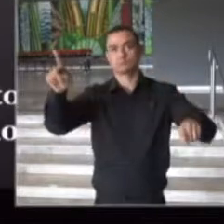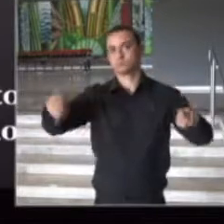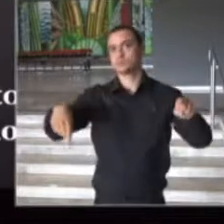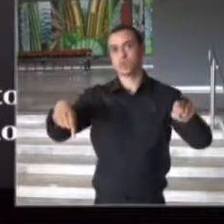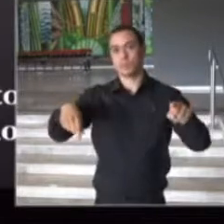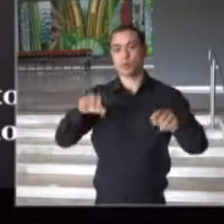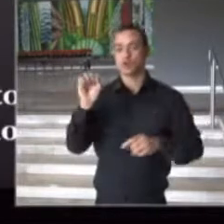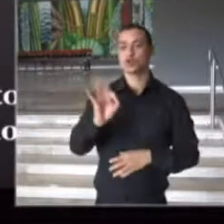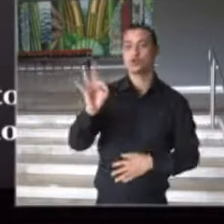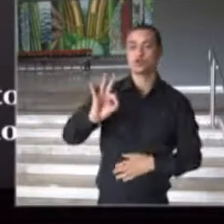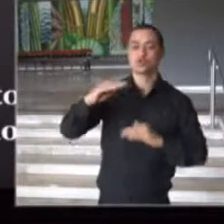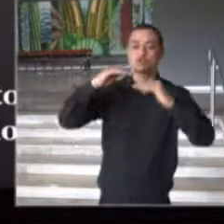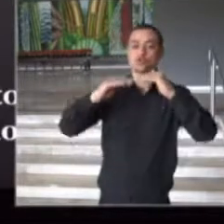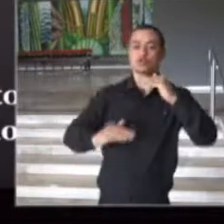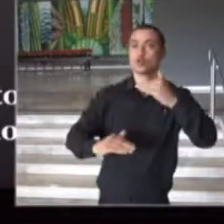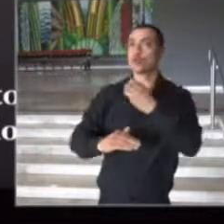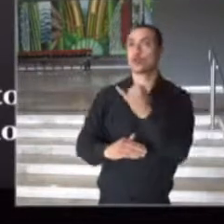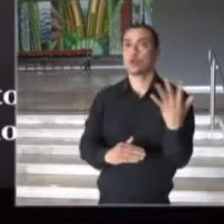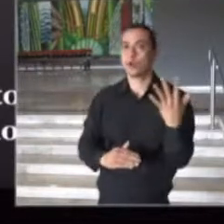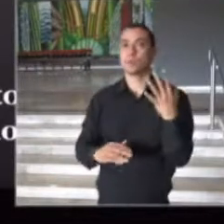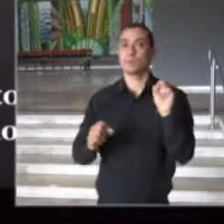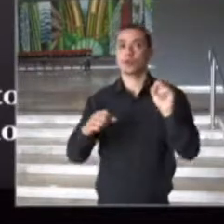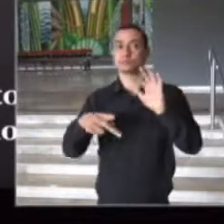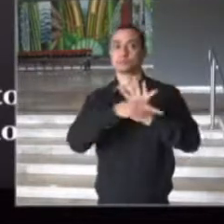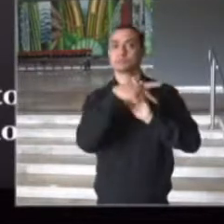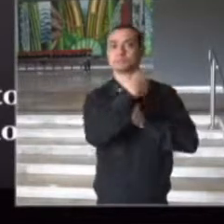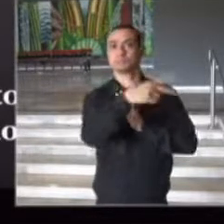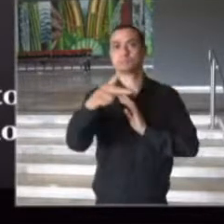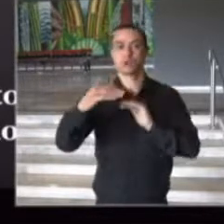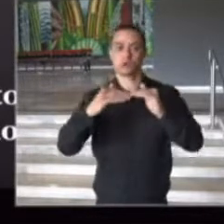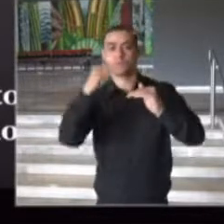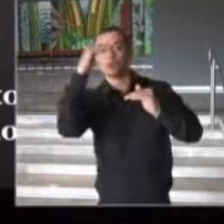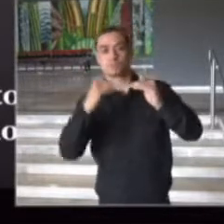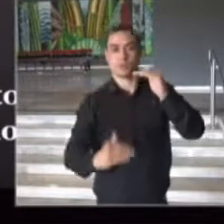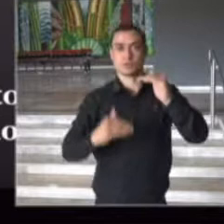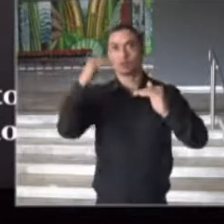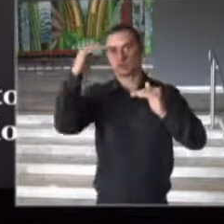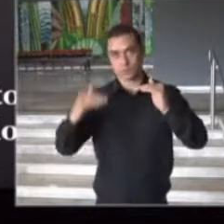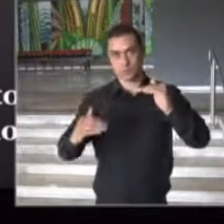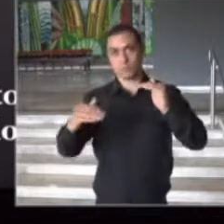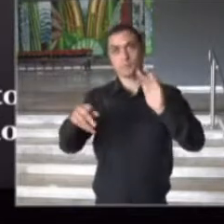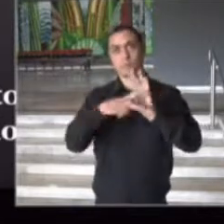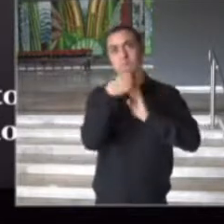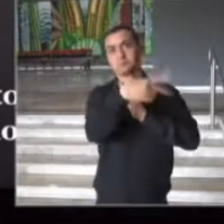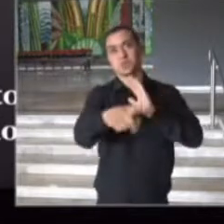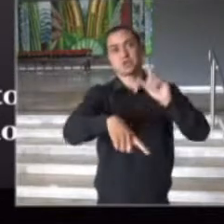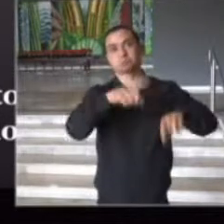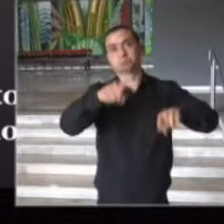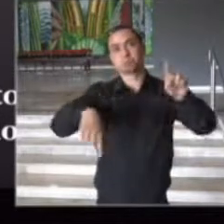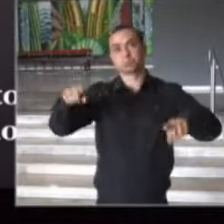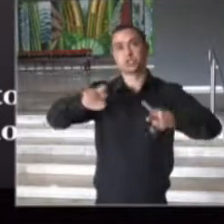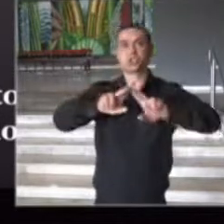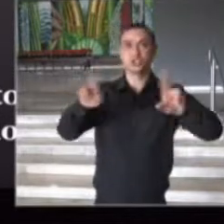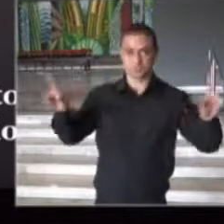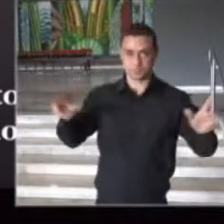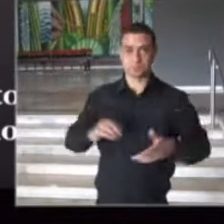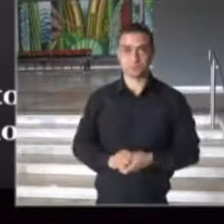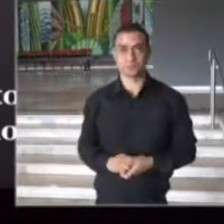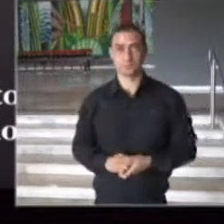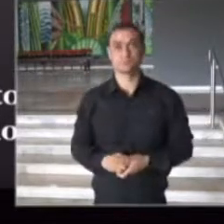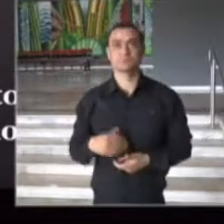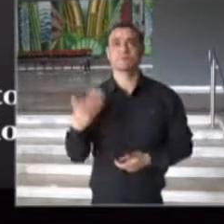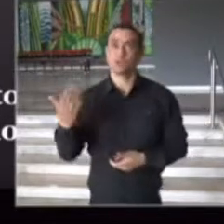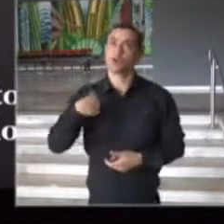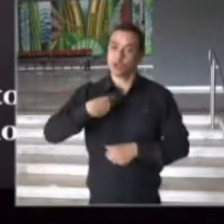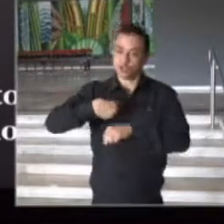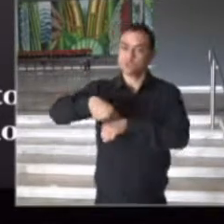pode ser alterado para mais, de acordo com as condições epidemiológicas. Então, essas